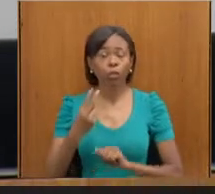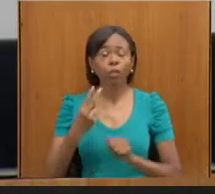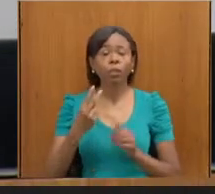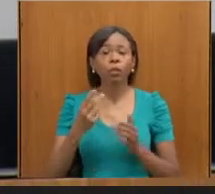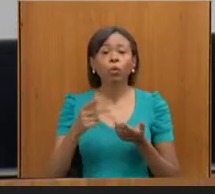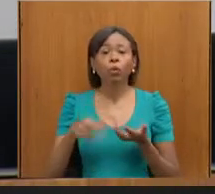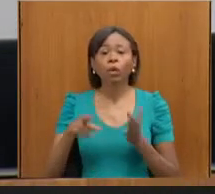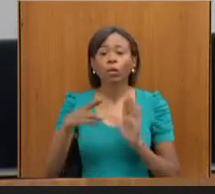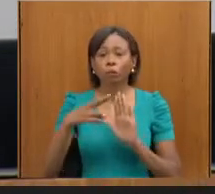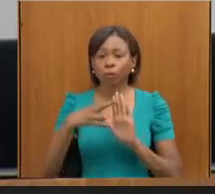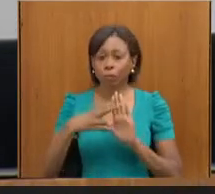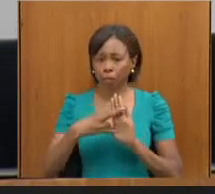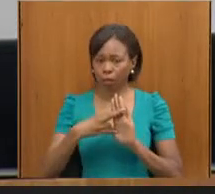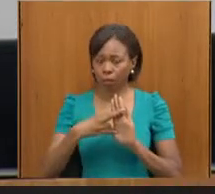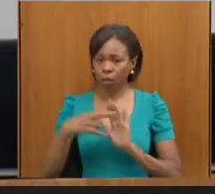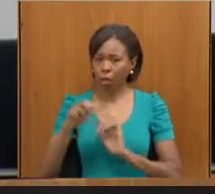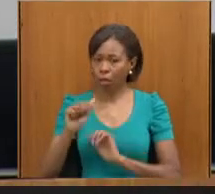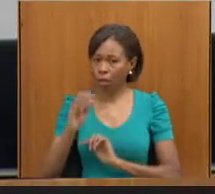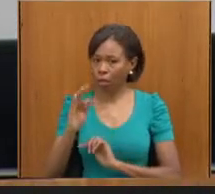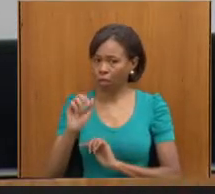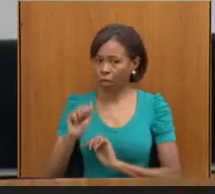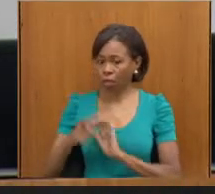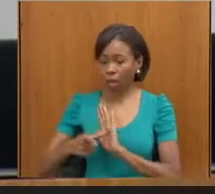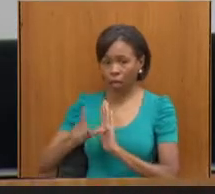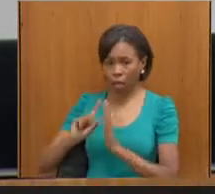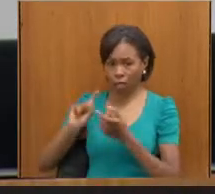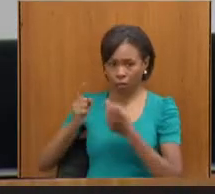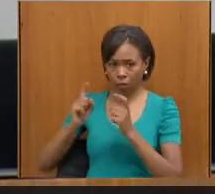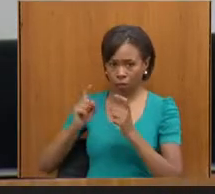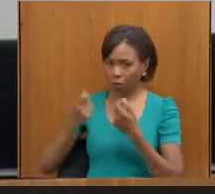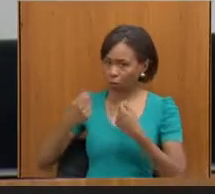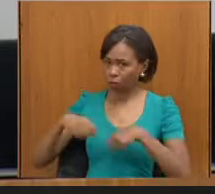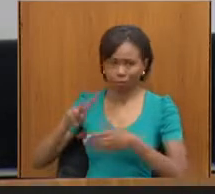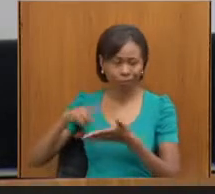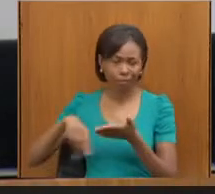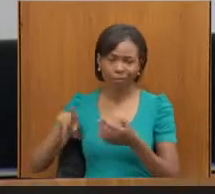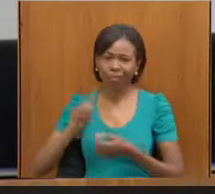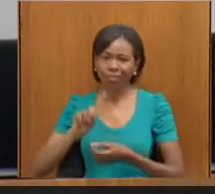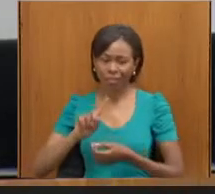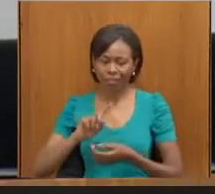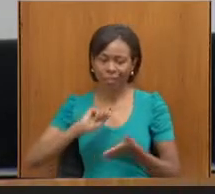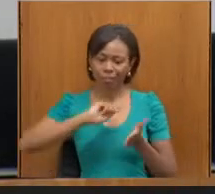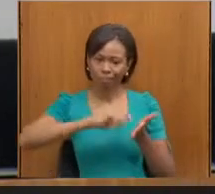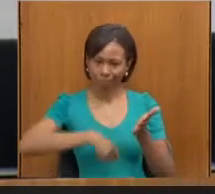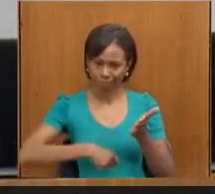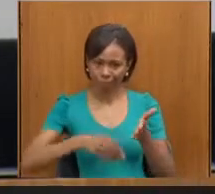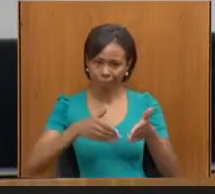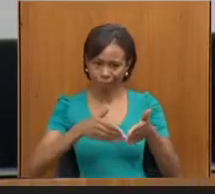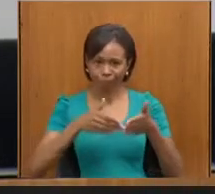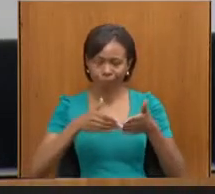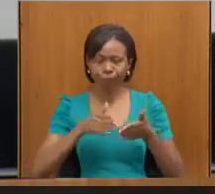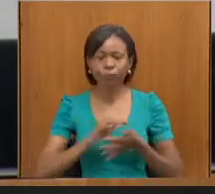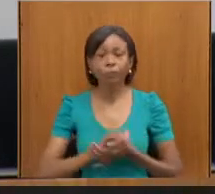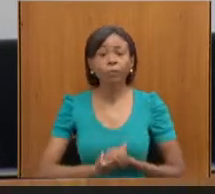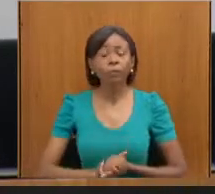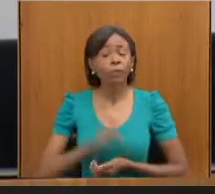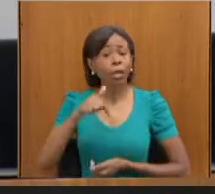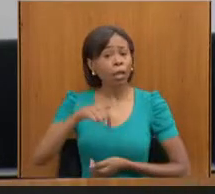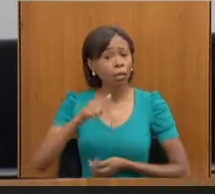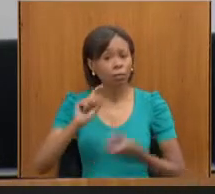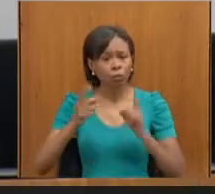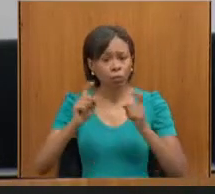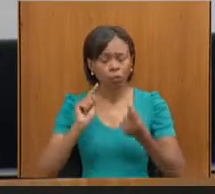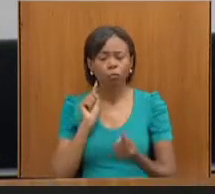da ata da reunião anterior, considera aprovada e solicita a sua subscrição. Finalidade dessa reunião, essa reunião se